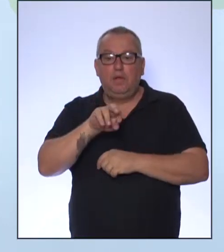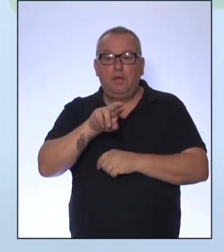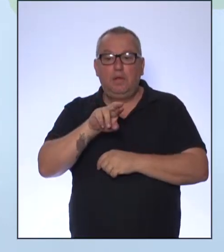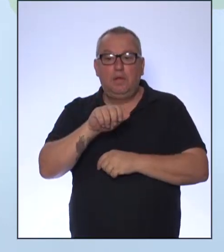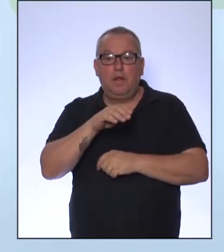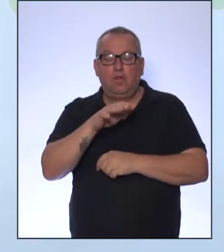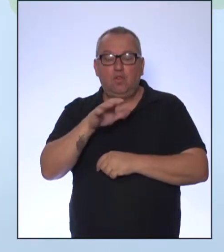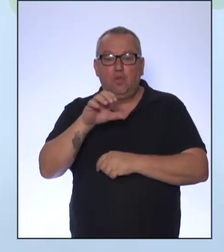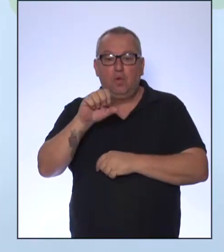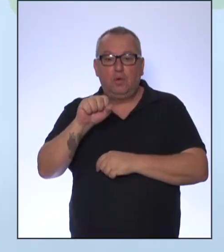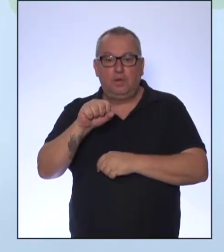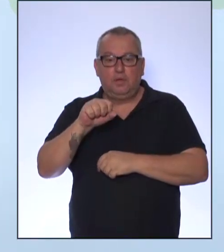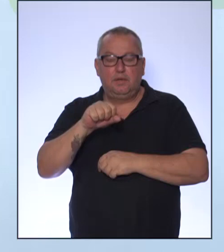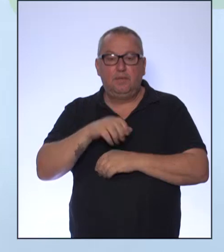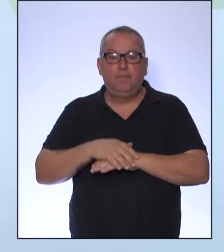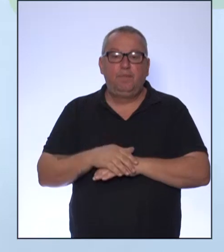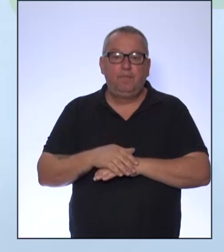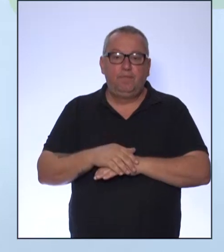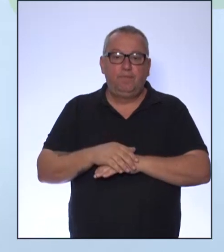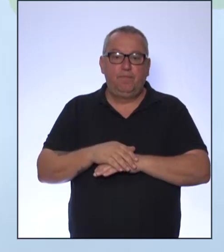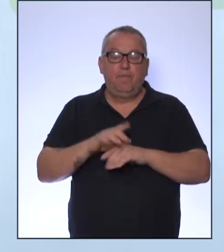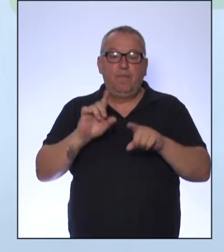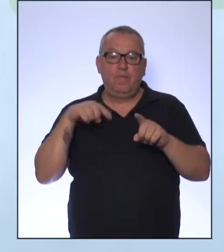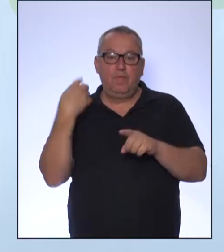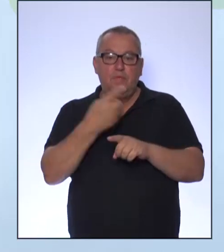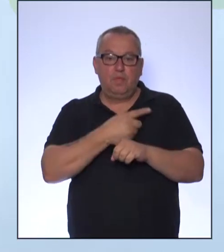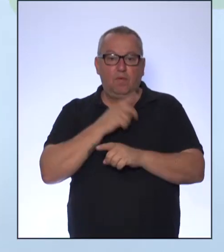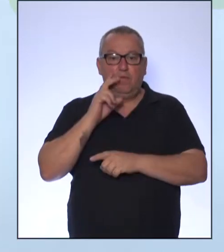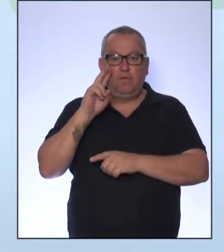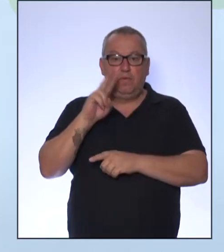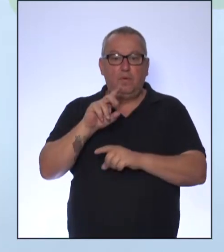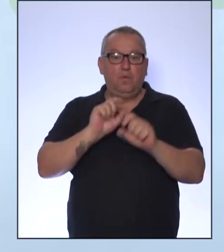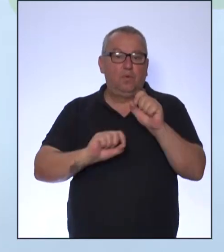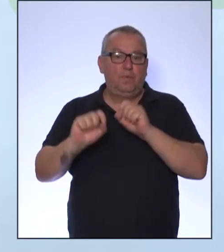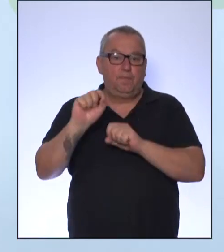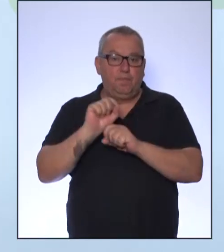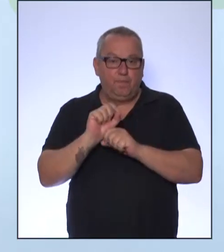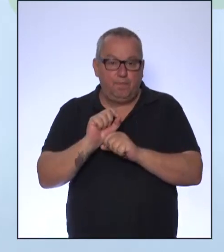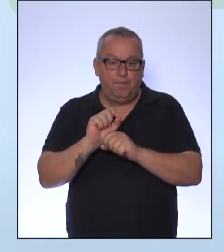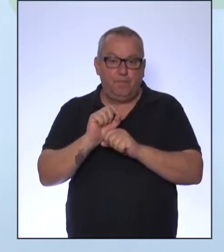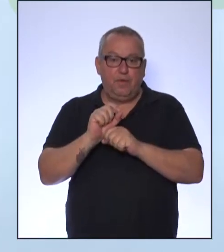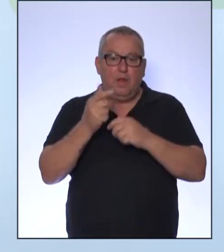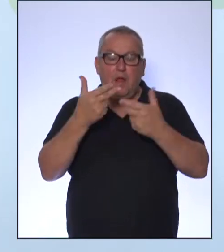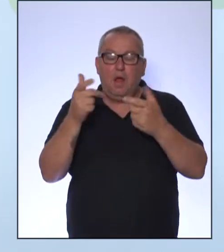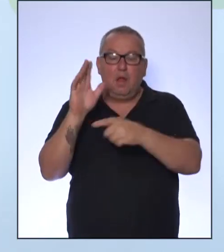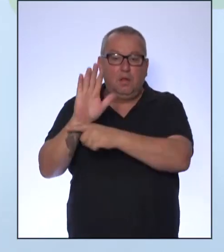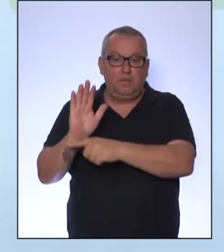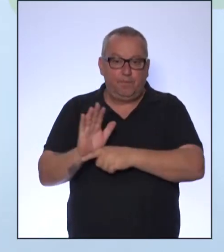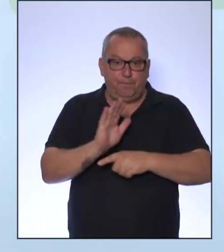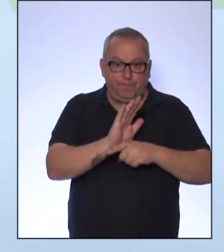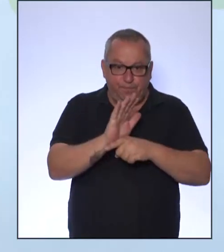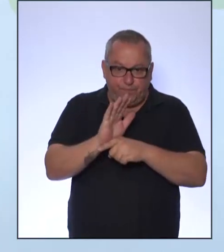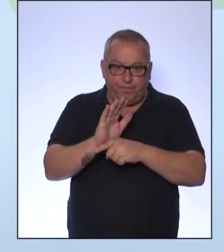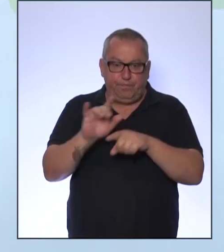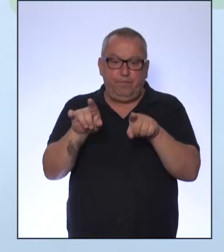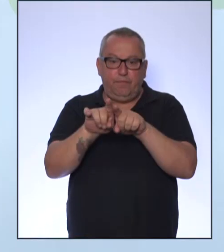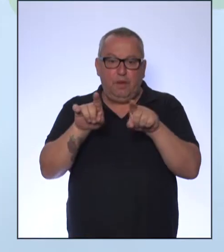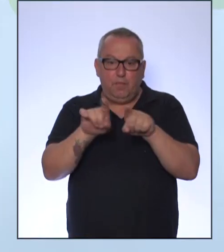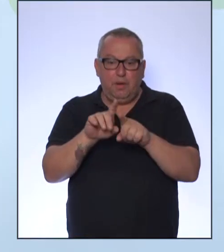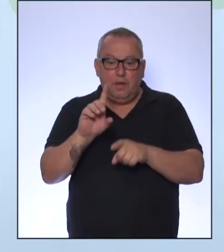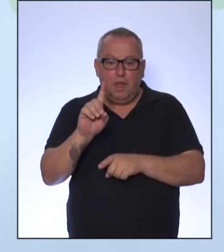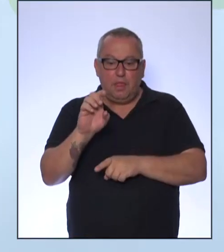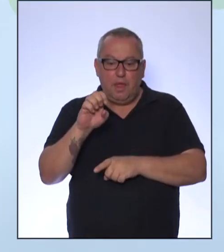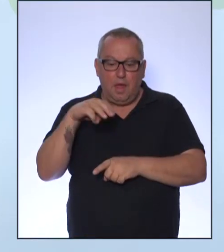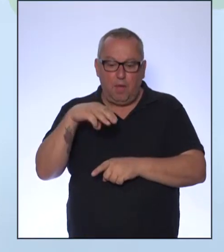Para estudar as migrações, nós consideramos muito as contribuições da demografia,